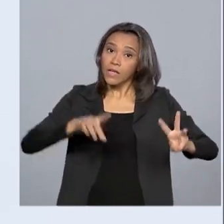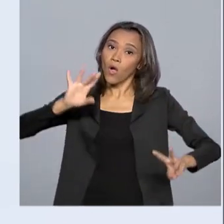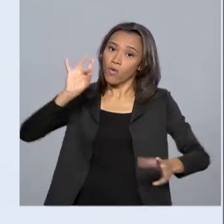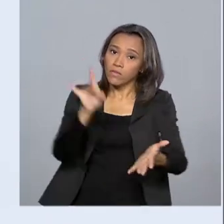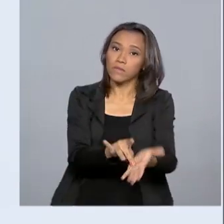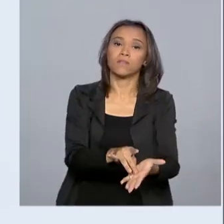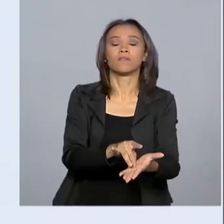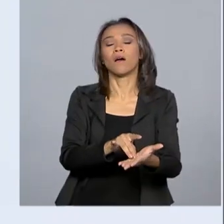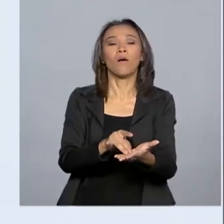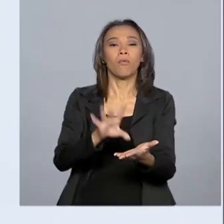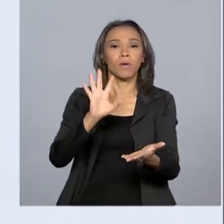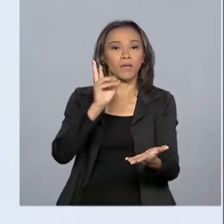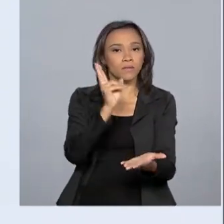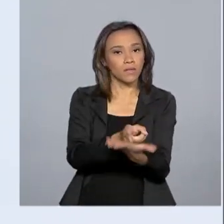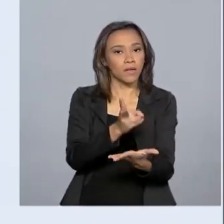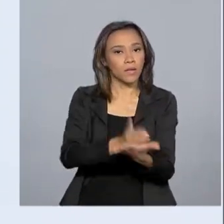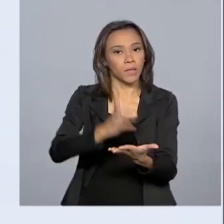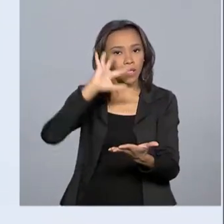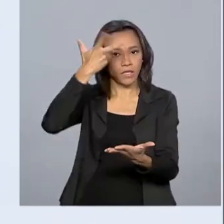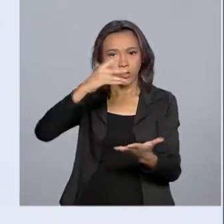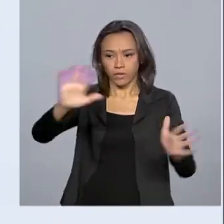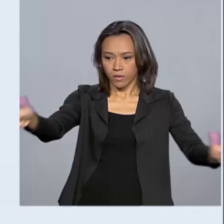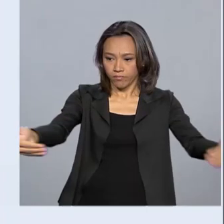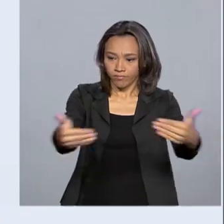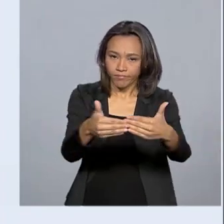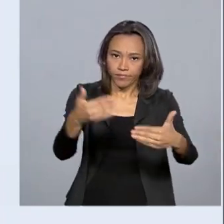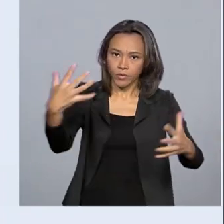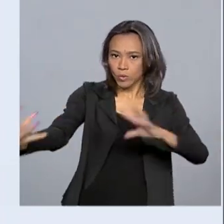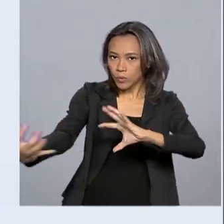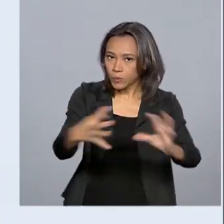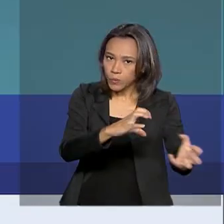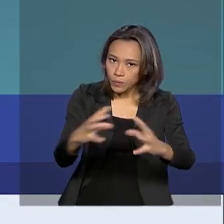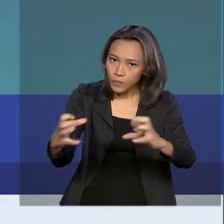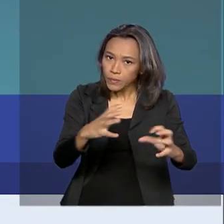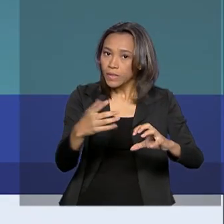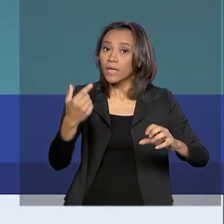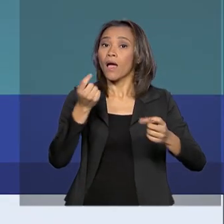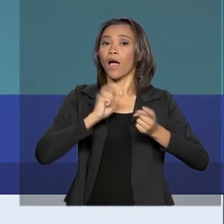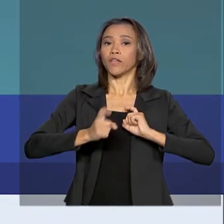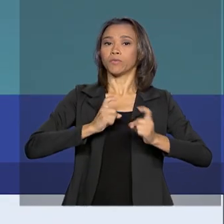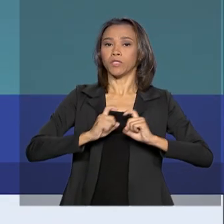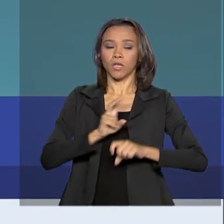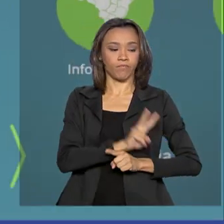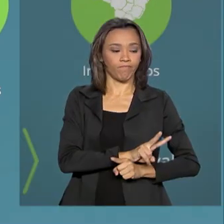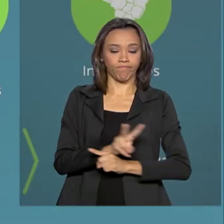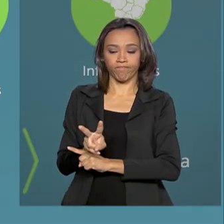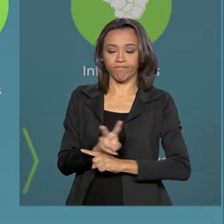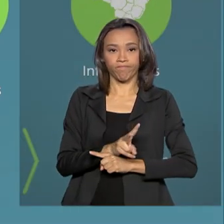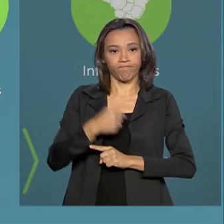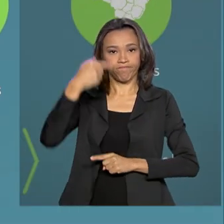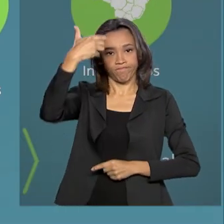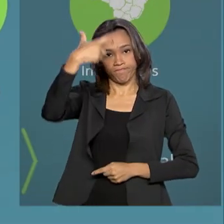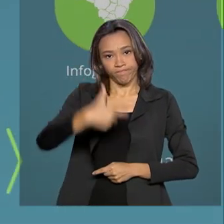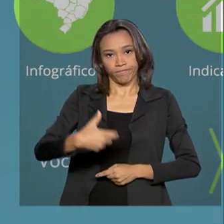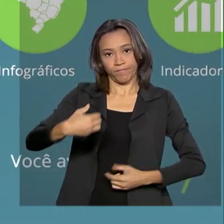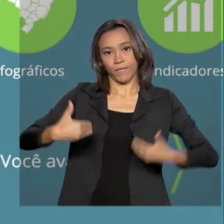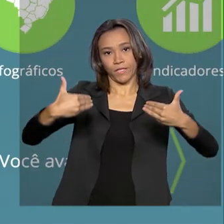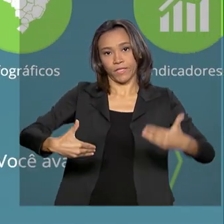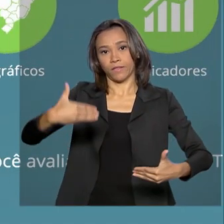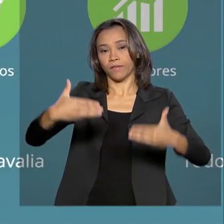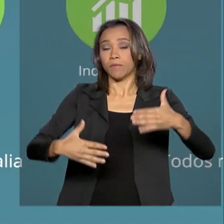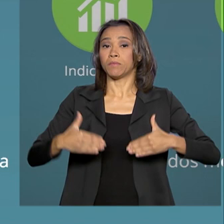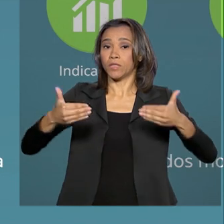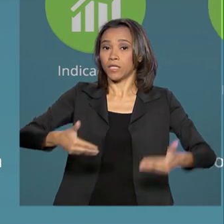pública para essa interlocução sobre a administração do Ministério da Justiça e Segurança Pública. Órgãos e entidades que possuam plataformas